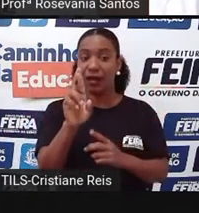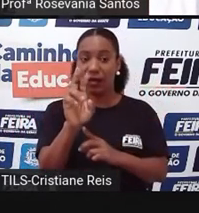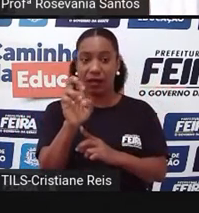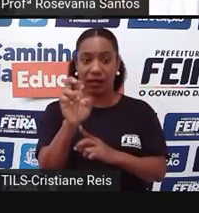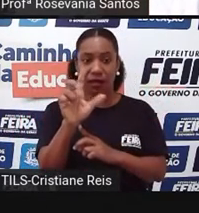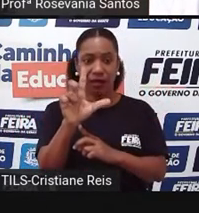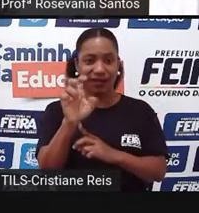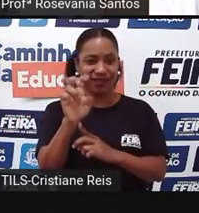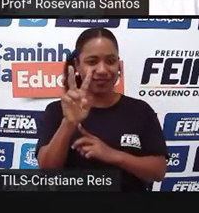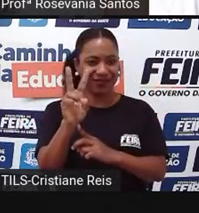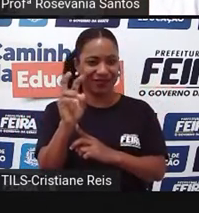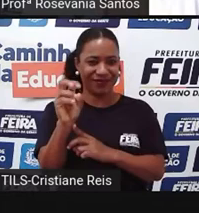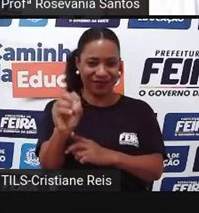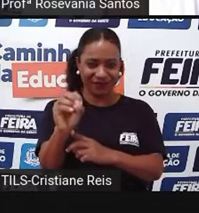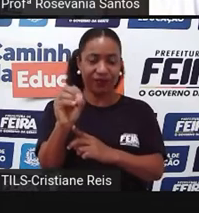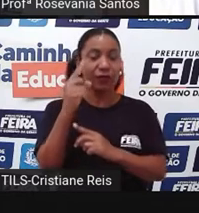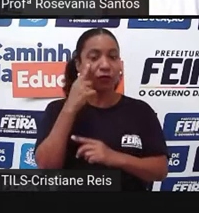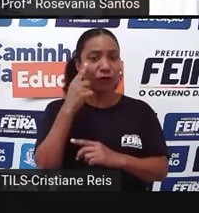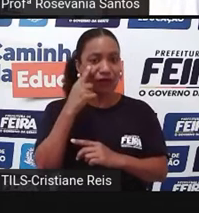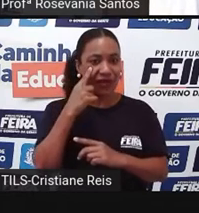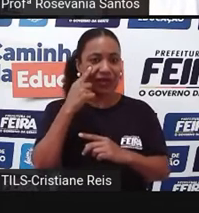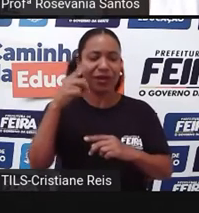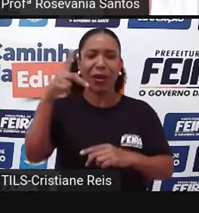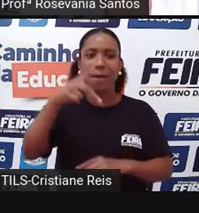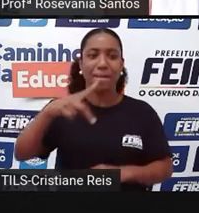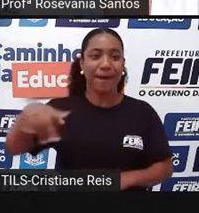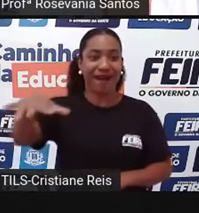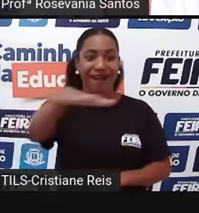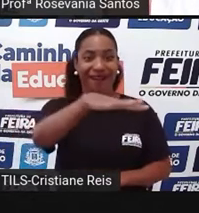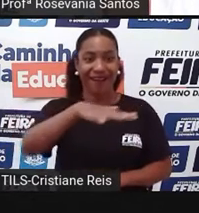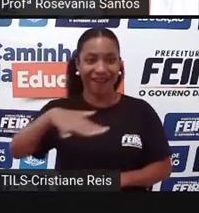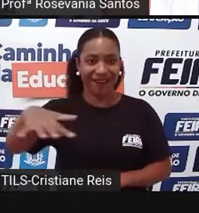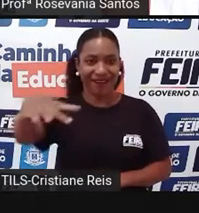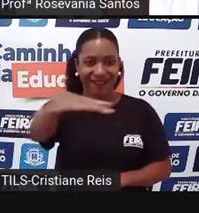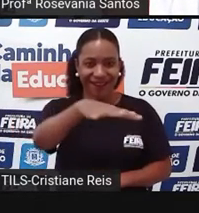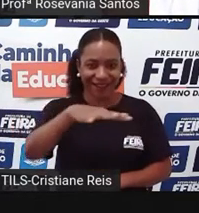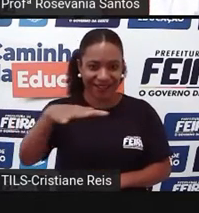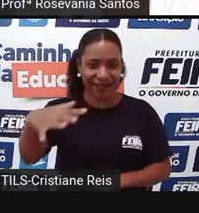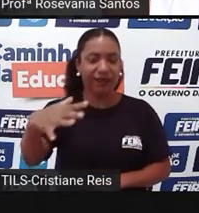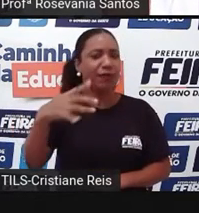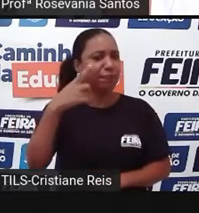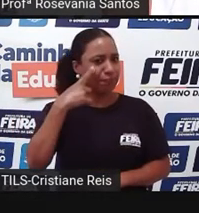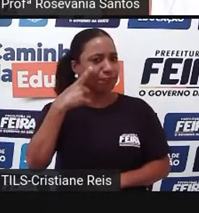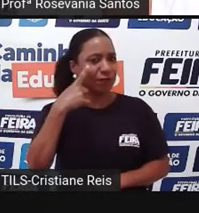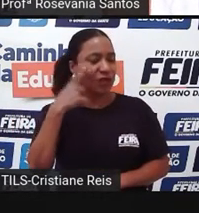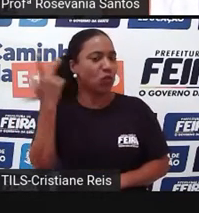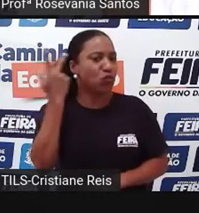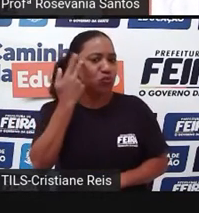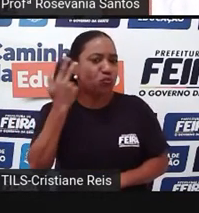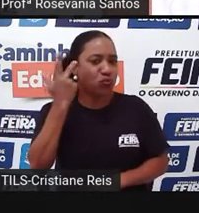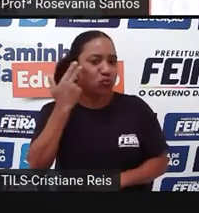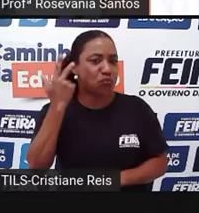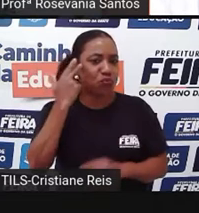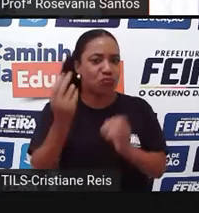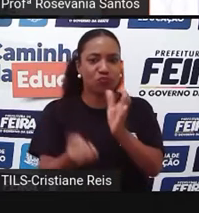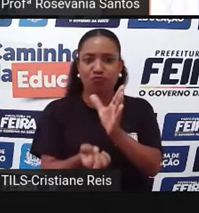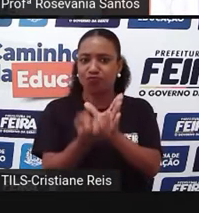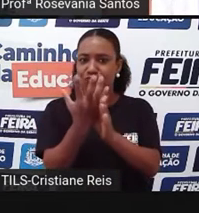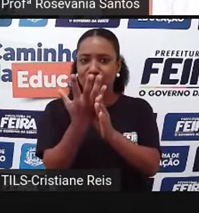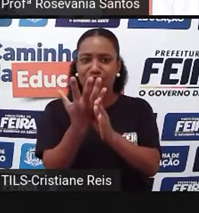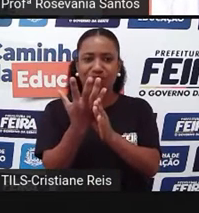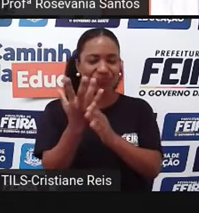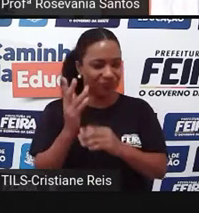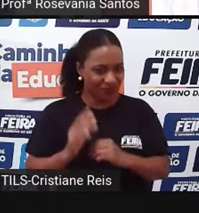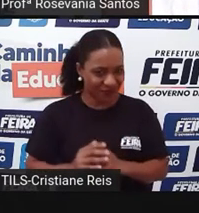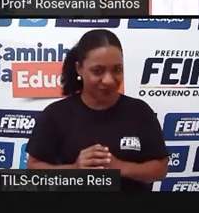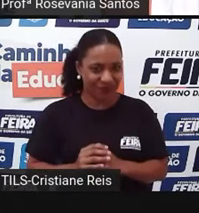maravilhosa, uma paisagem pouco alterada, né, pelo homem. Então, hoje nós já falamos, né, de clima,